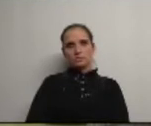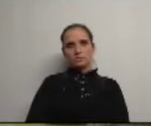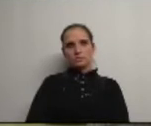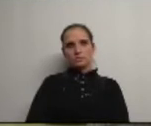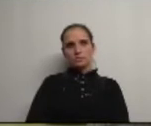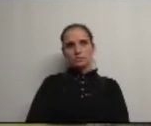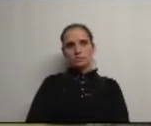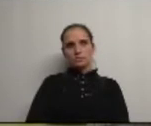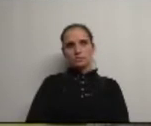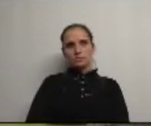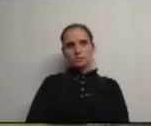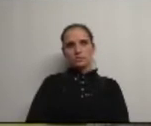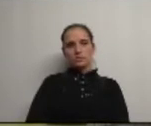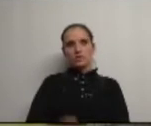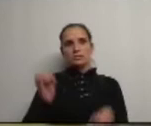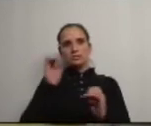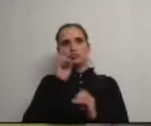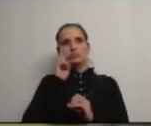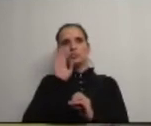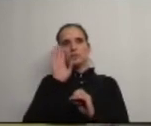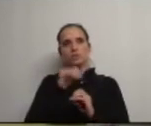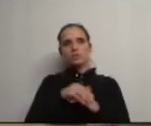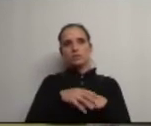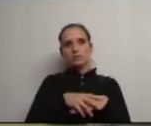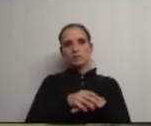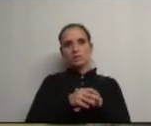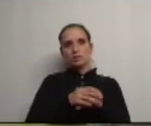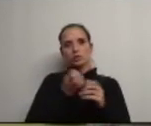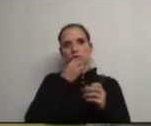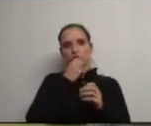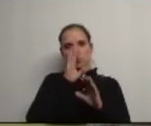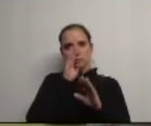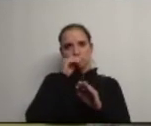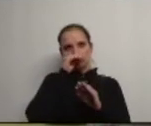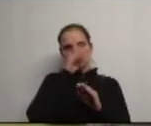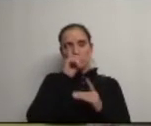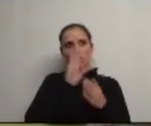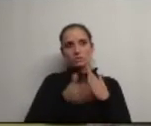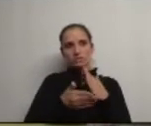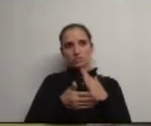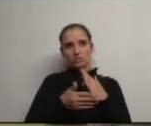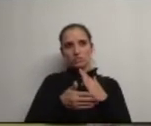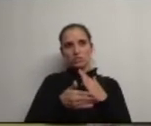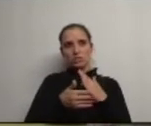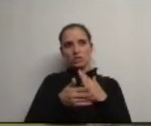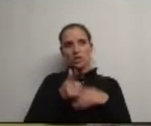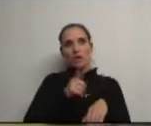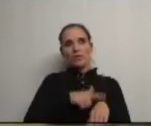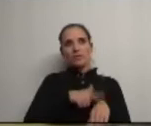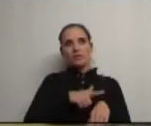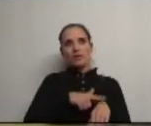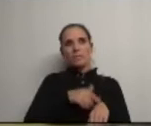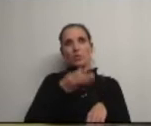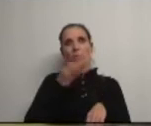Estou sem estou sem não eu explico eu explico o que aconteceu com o tempo do